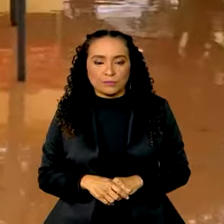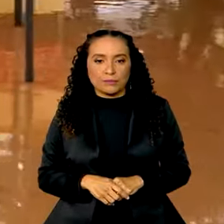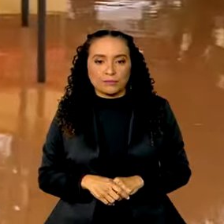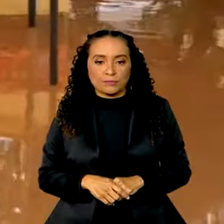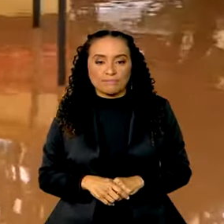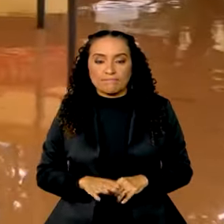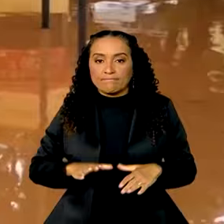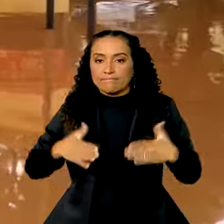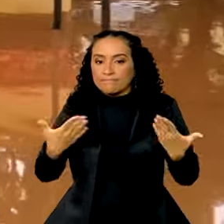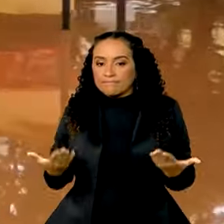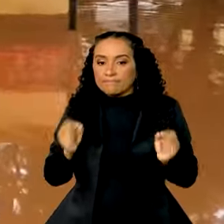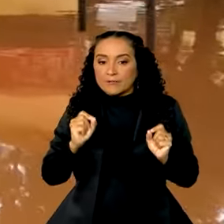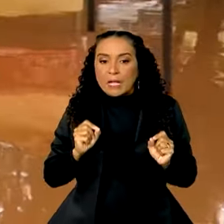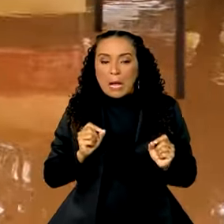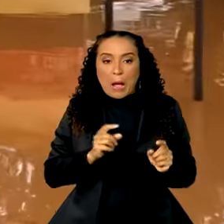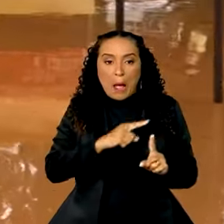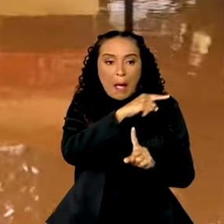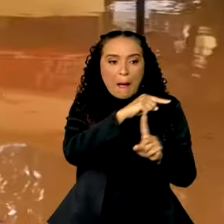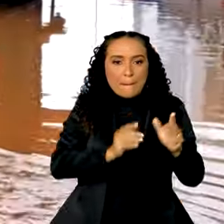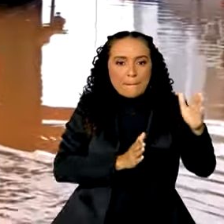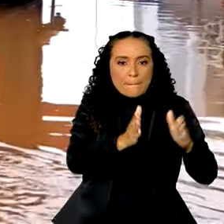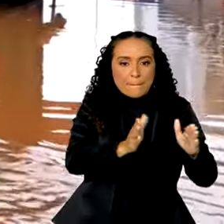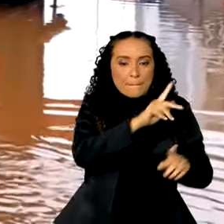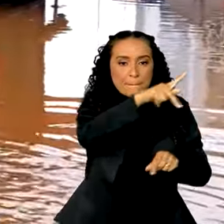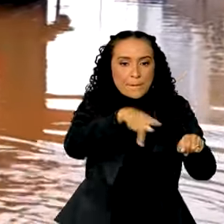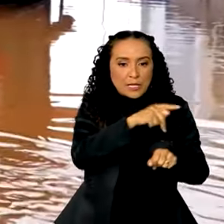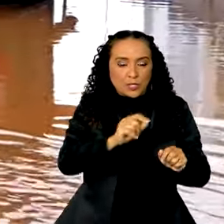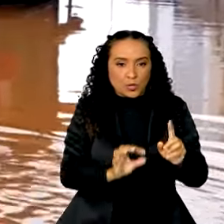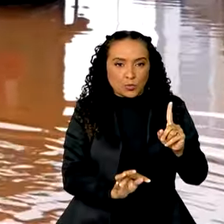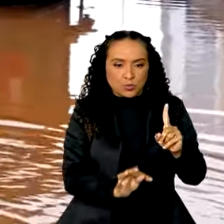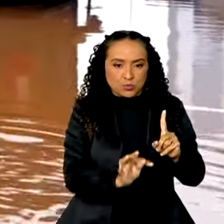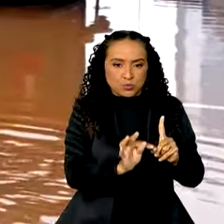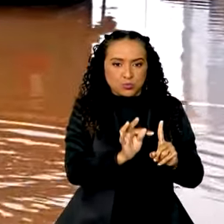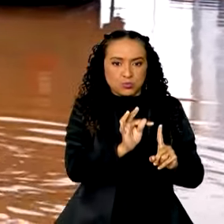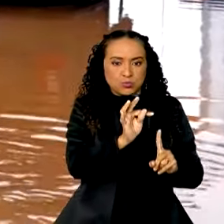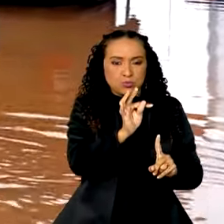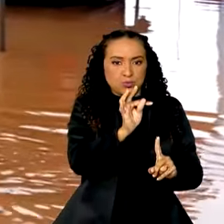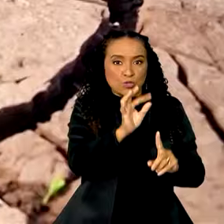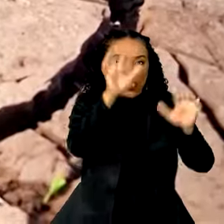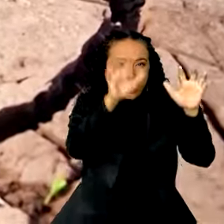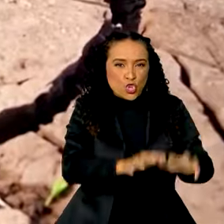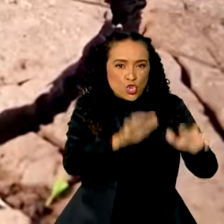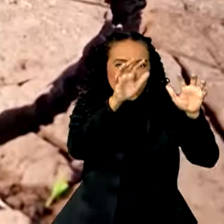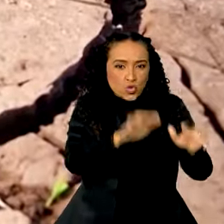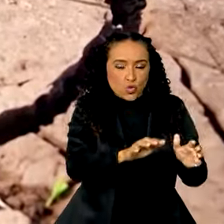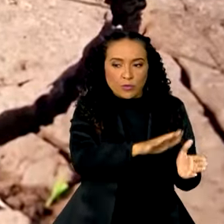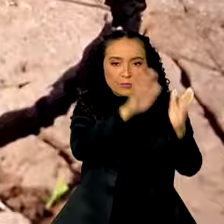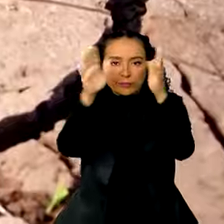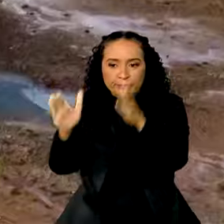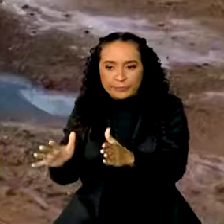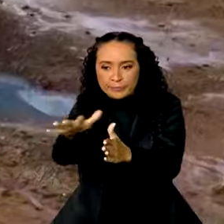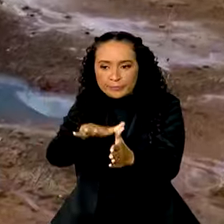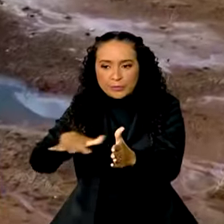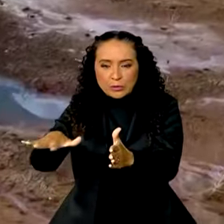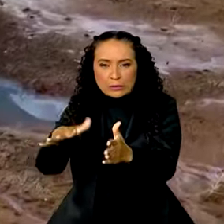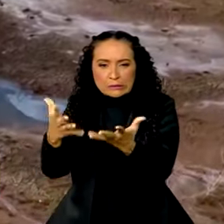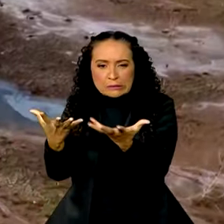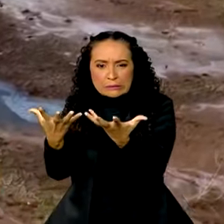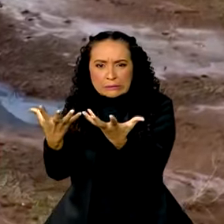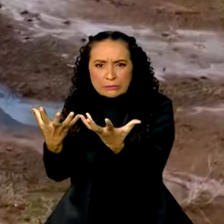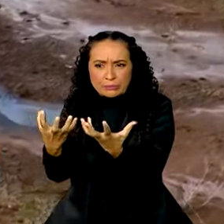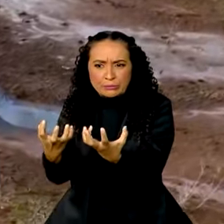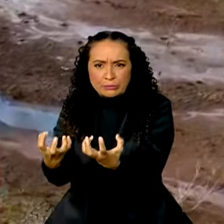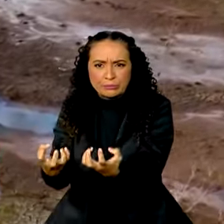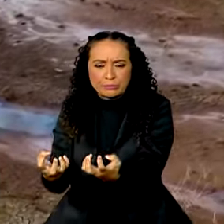Enquanto parte do país registra aumento nos volumes médios anuais de chuva, outras regiões estão no caminho